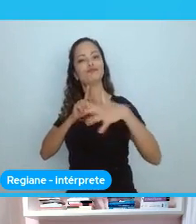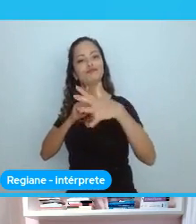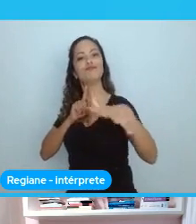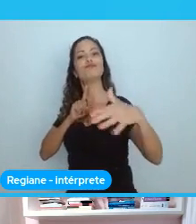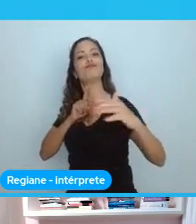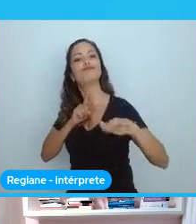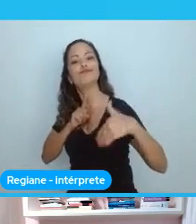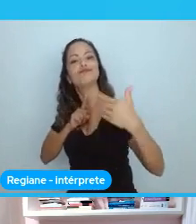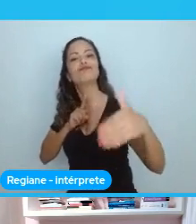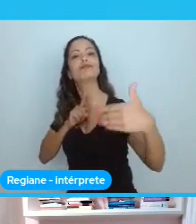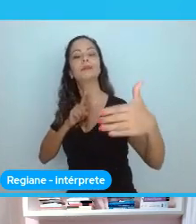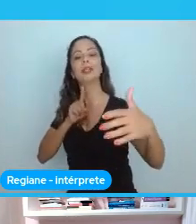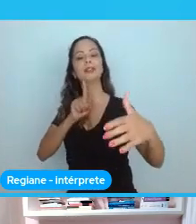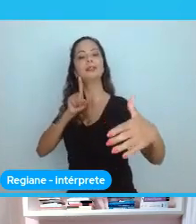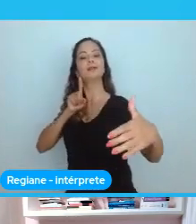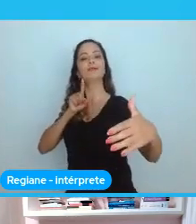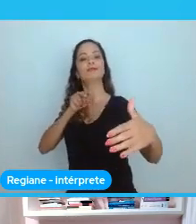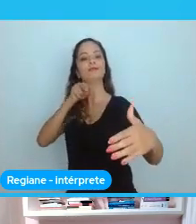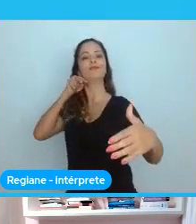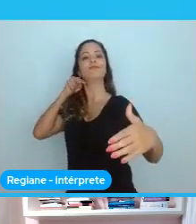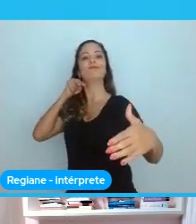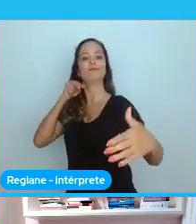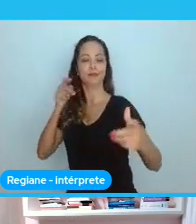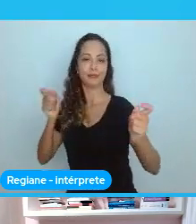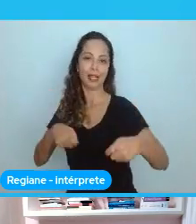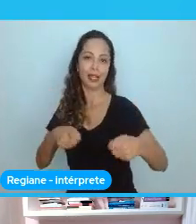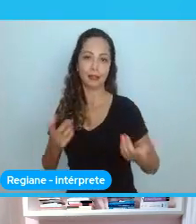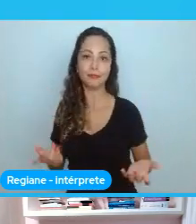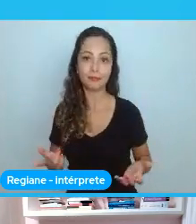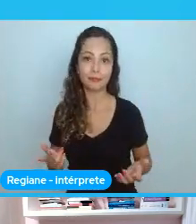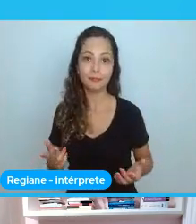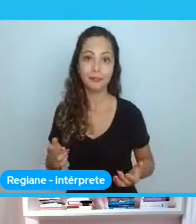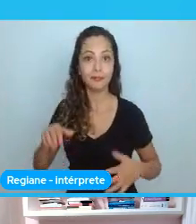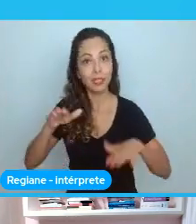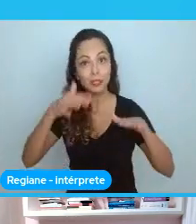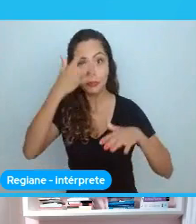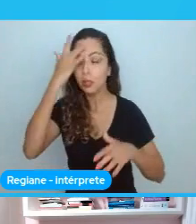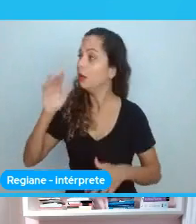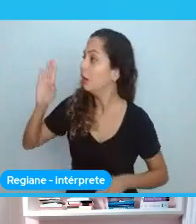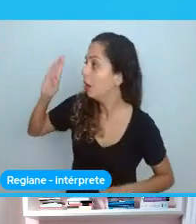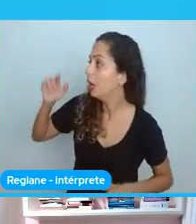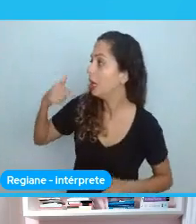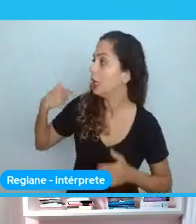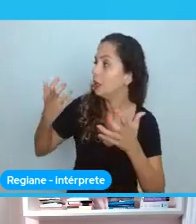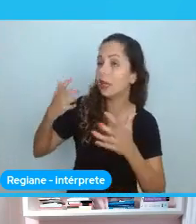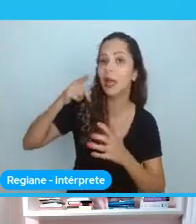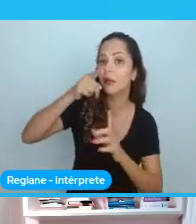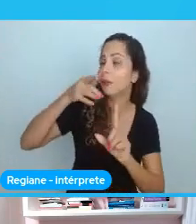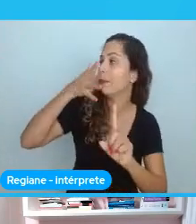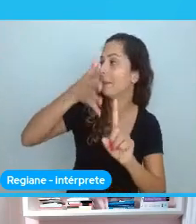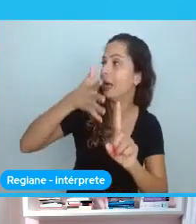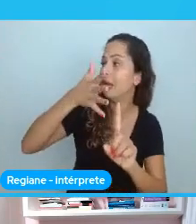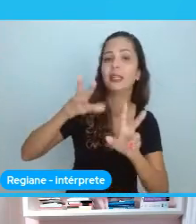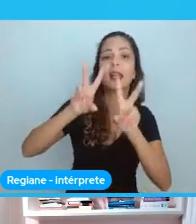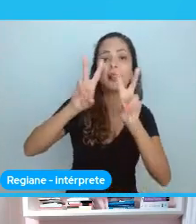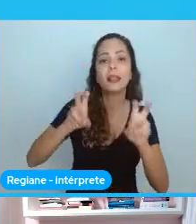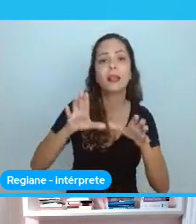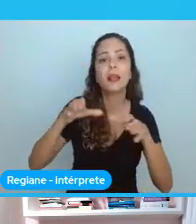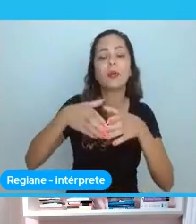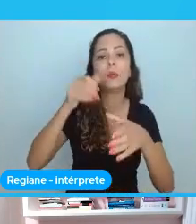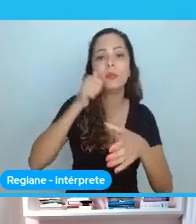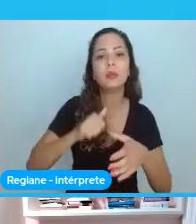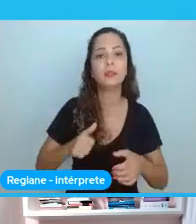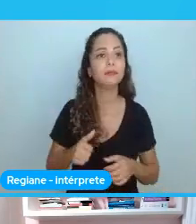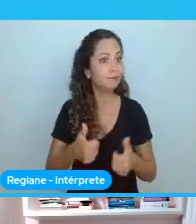Sabe? Alguém chega e fala assim... Ah, eu queria palestrar sobre o Paletes. Eu quero falar sobre o Paletes. Só vai,